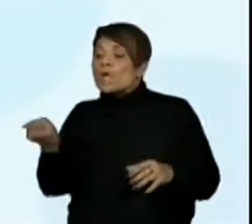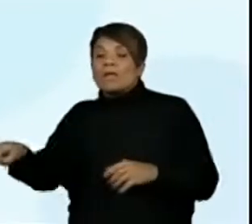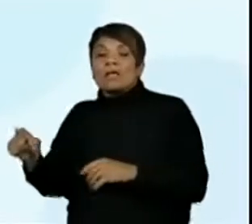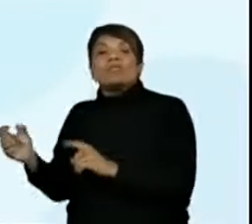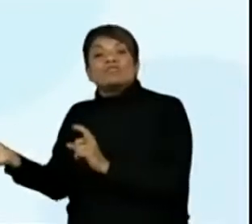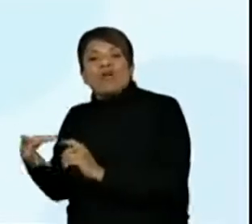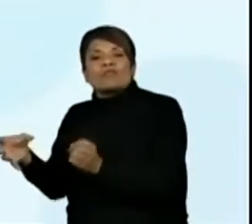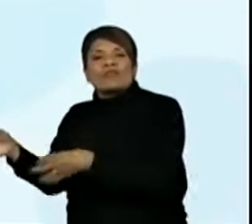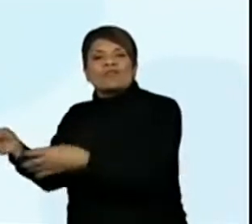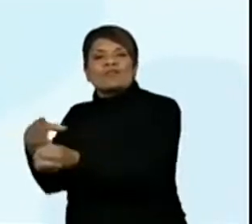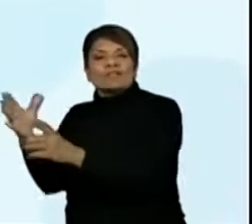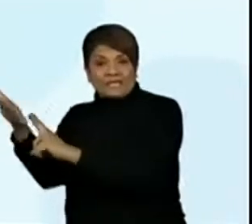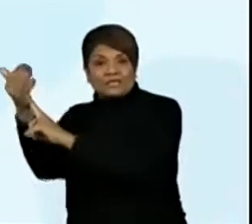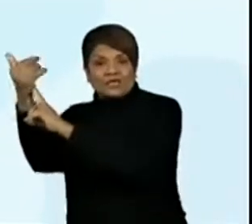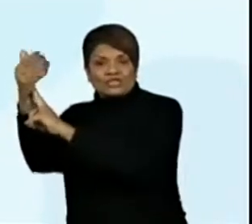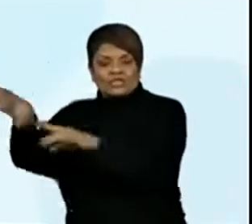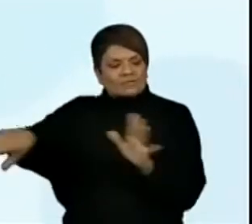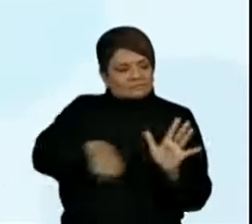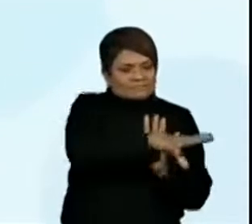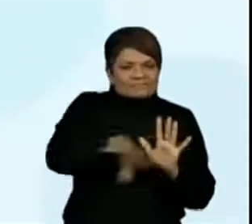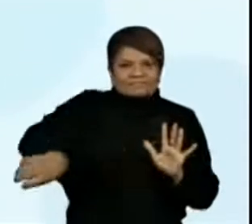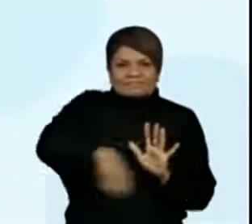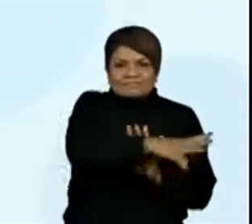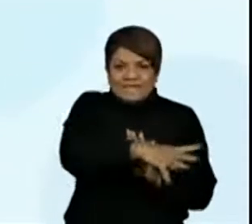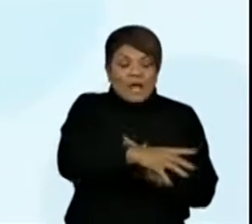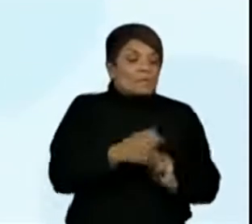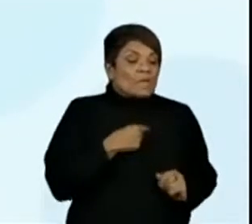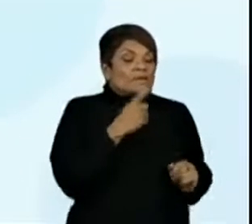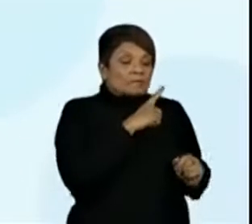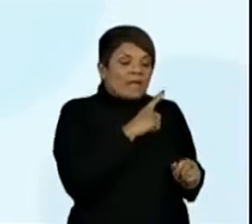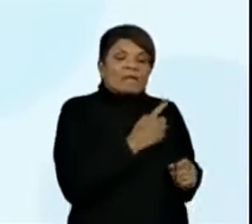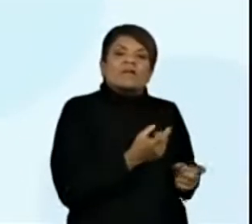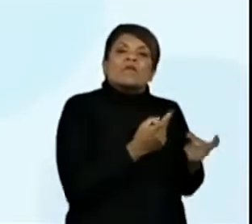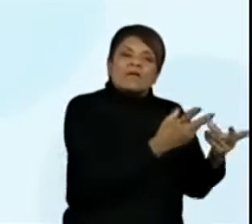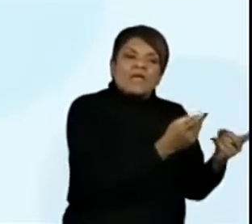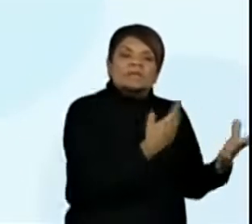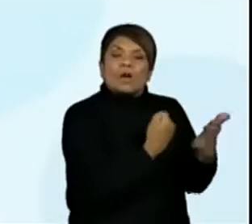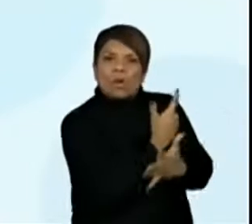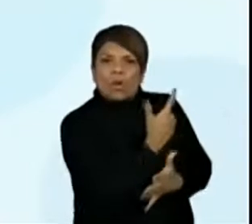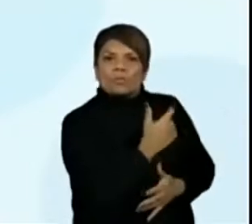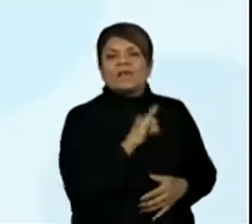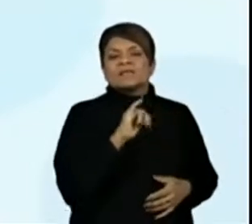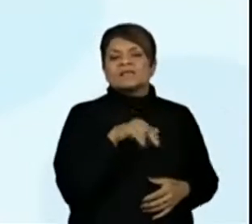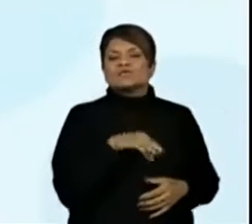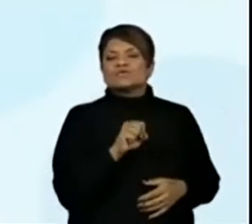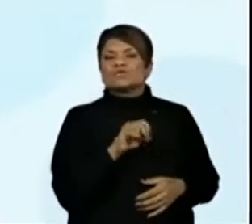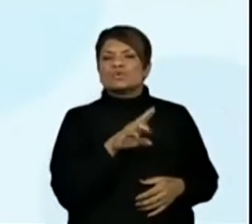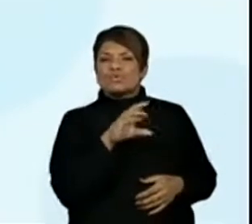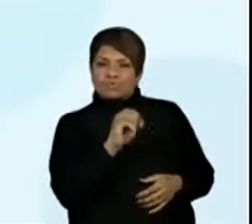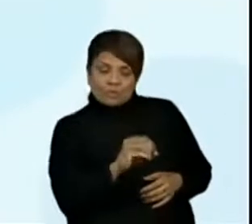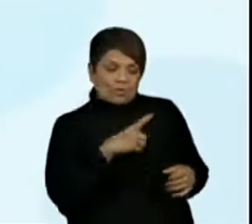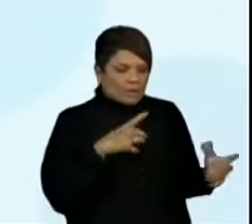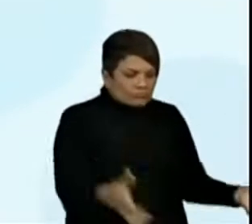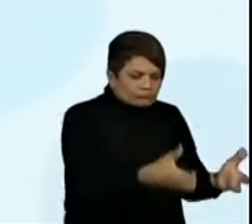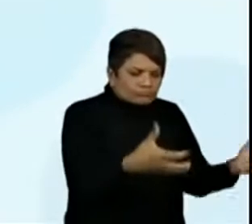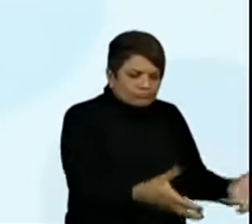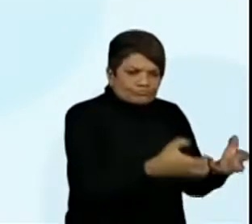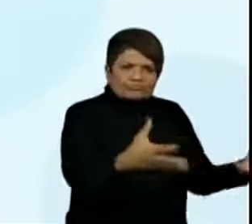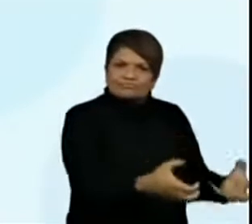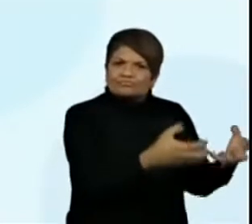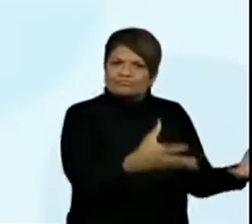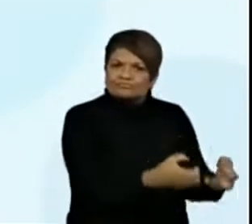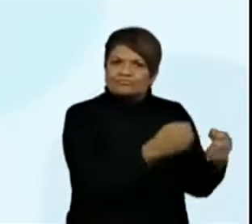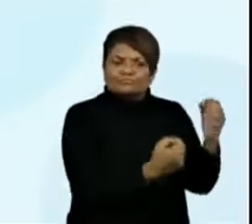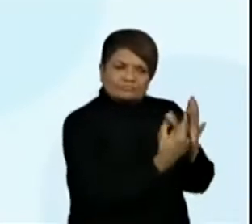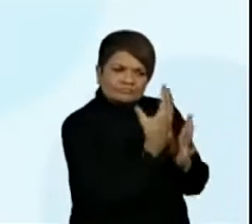como canal para compra e venda de insumos, da produção e um terço deles utiliza, olha só,